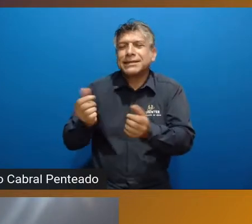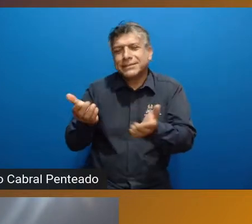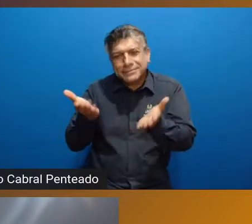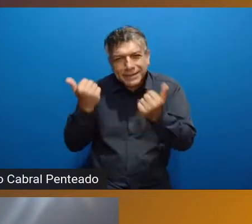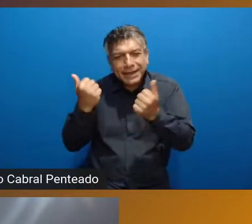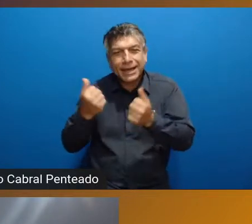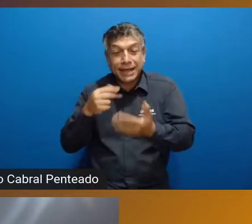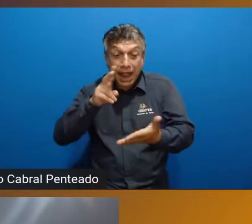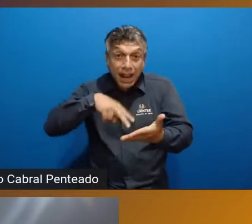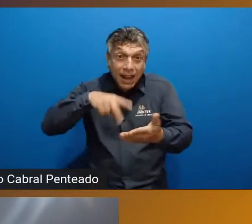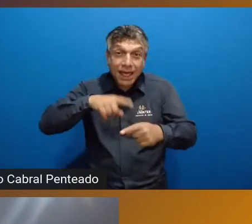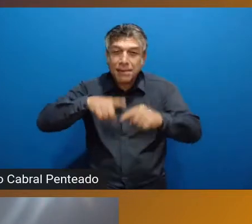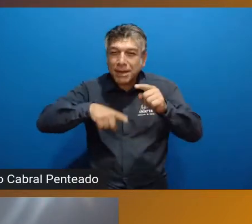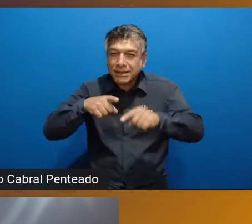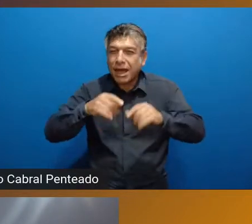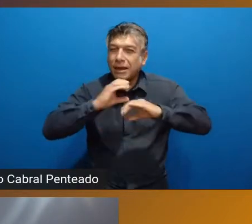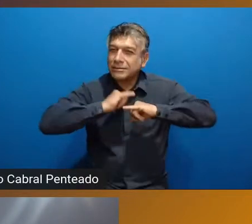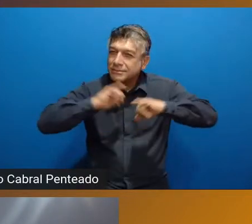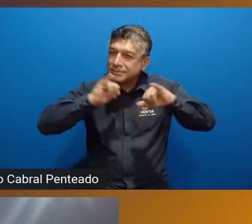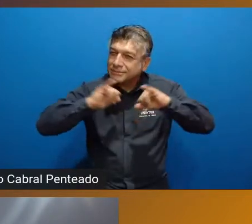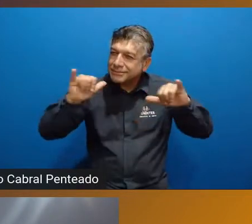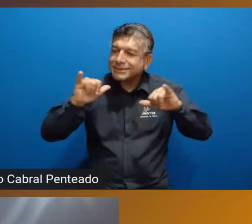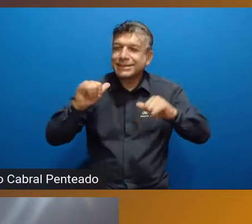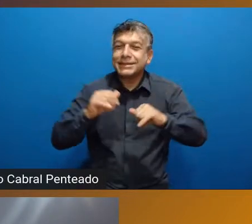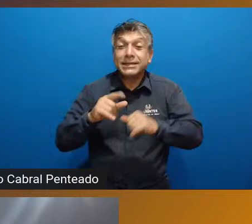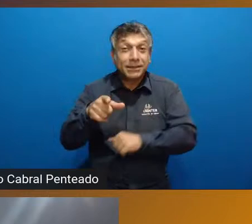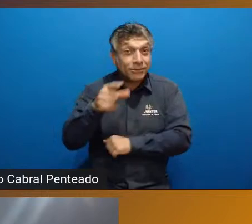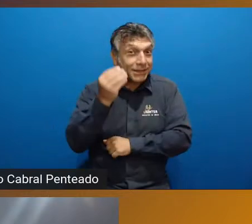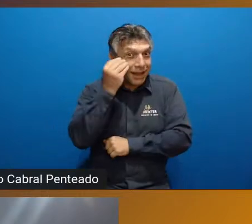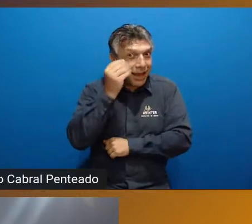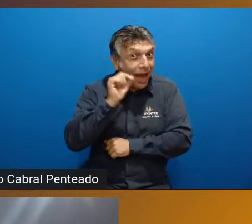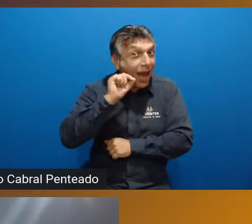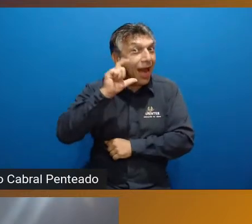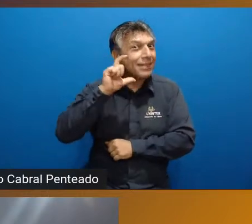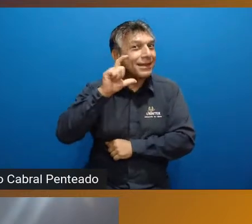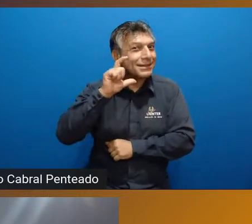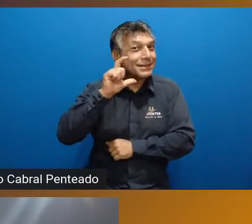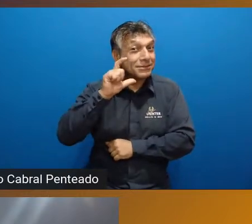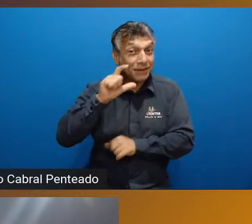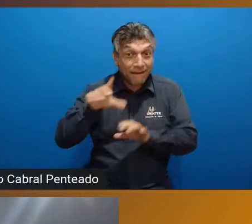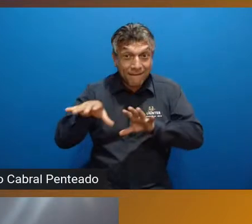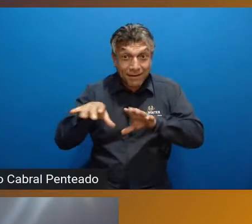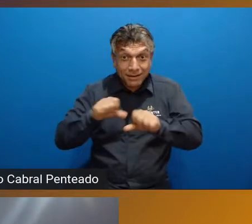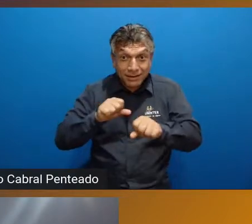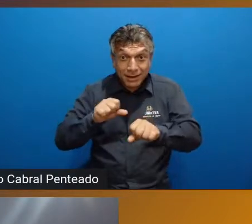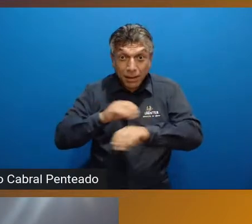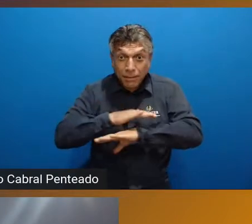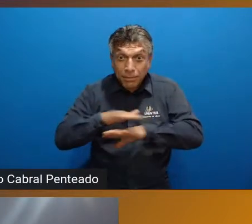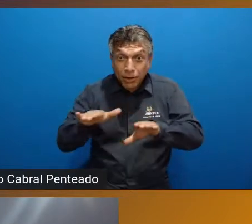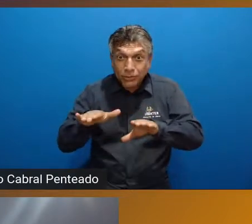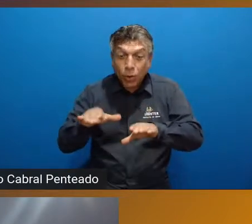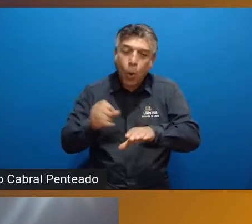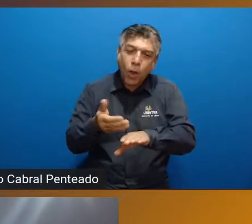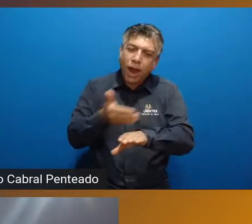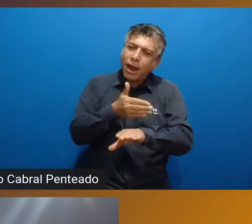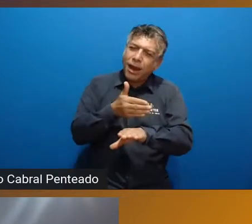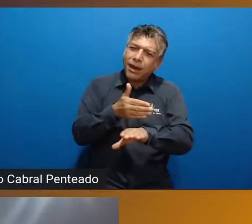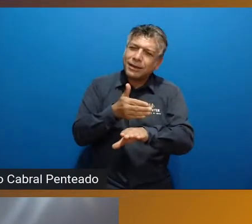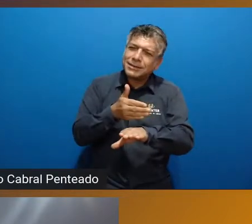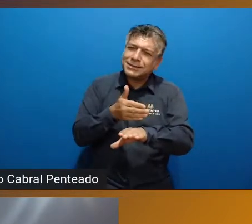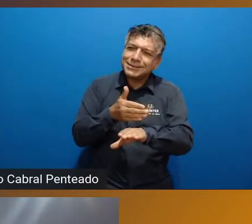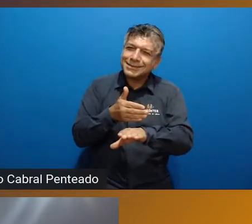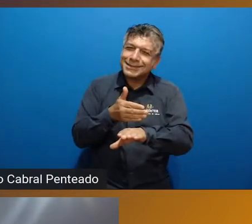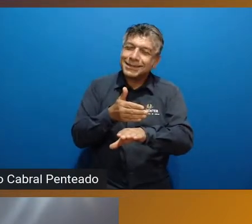veja, leia as nossas publicações e também fique atento. Ao terminar o seu curso, ou mesmo antes de terminar o curso de graduação,